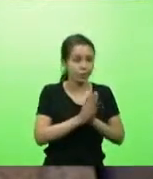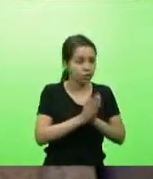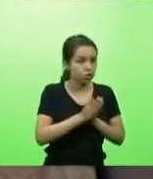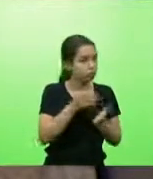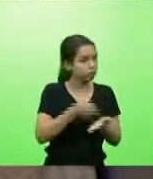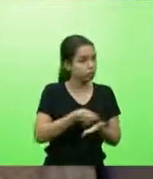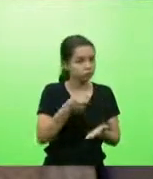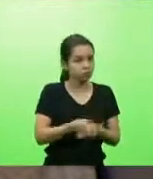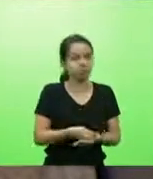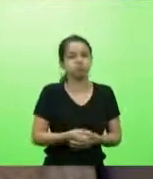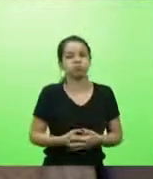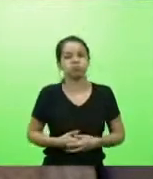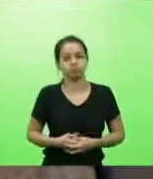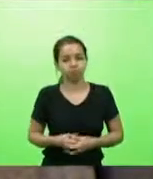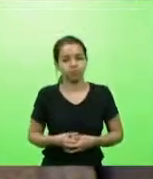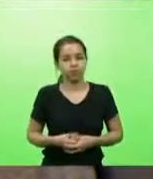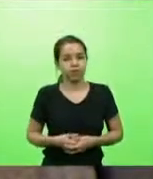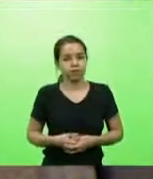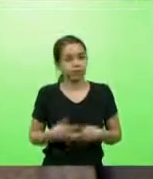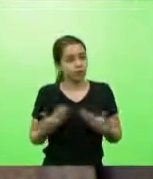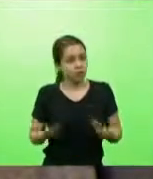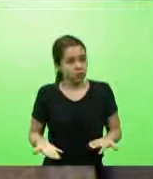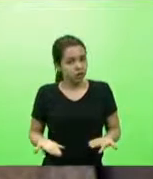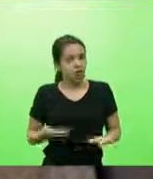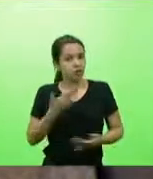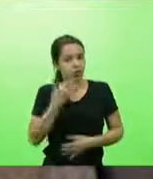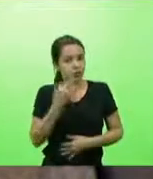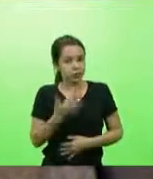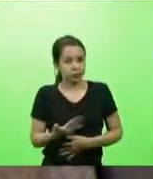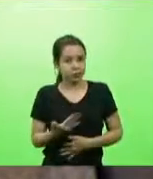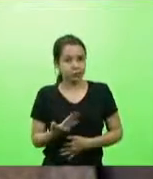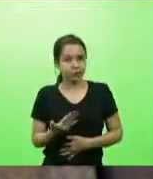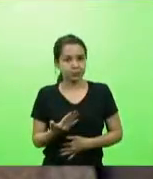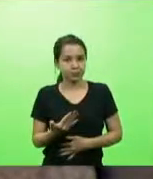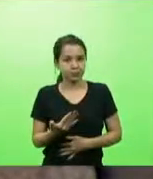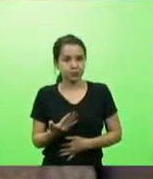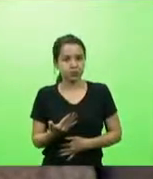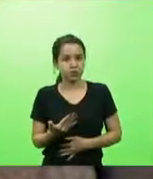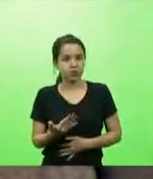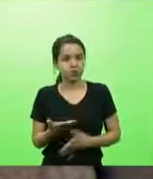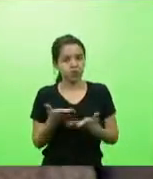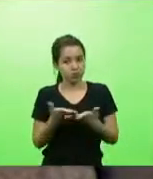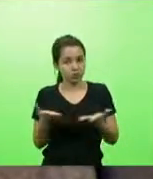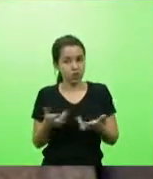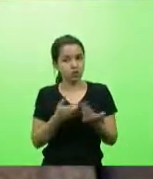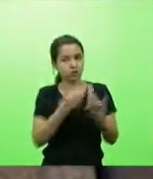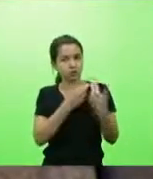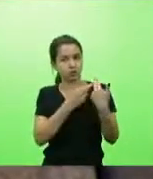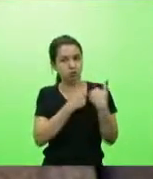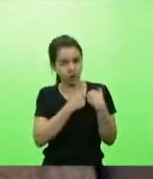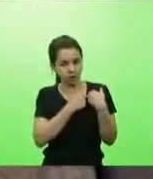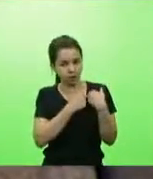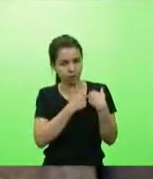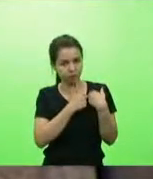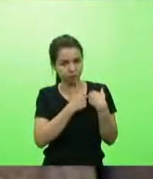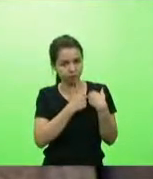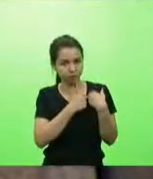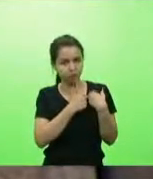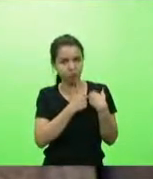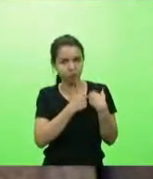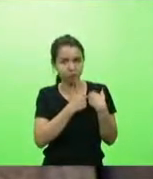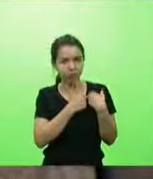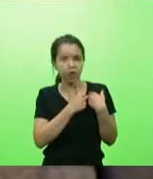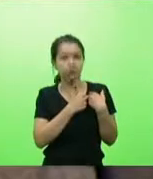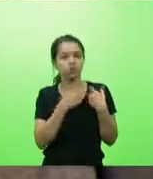ela fizesse. Então, vamos pedir para quem tem a responsabilidade de fazer o diagnóstico e o